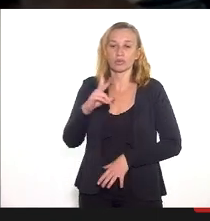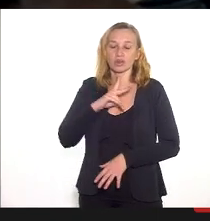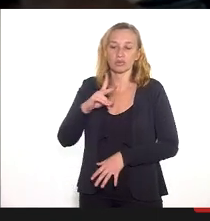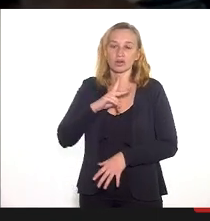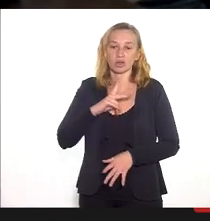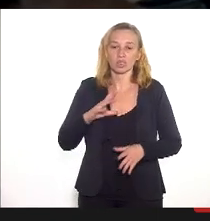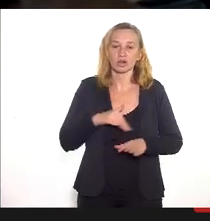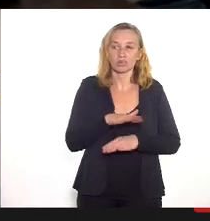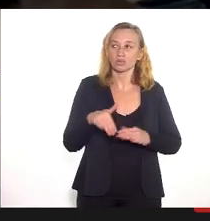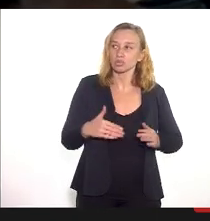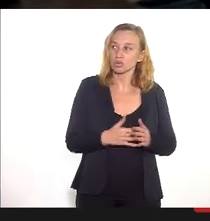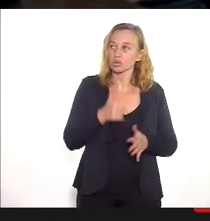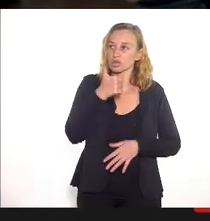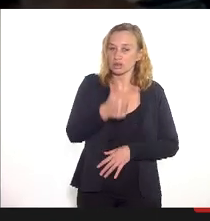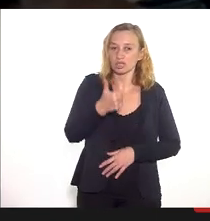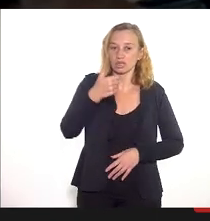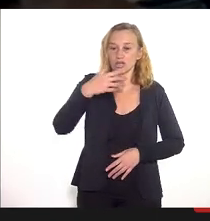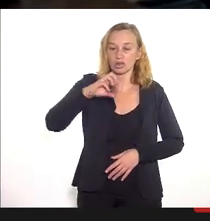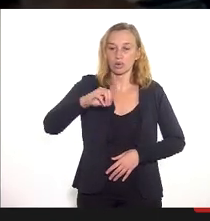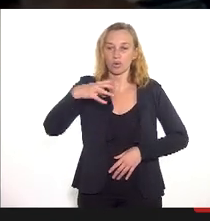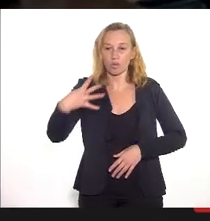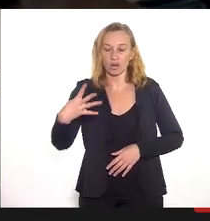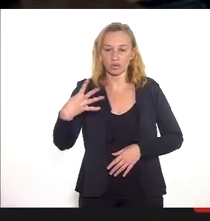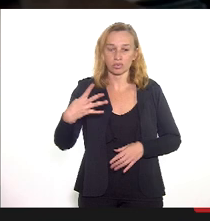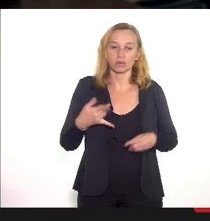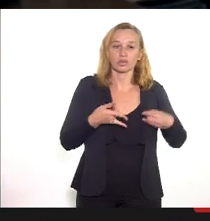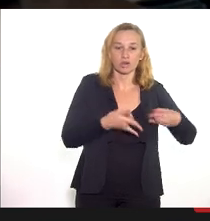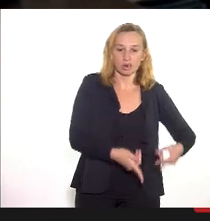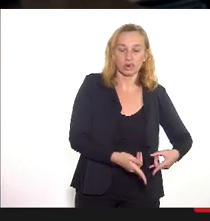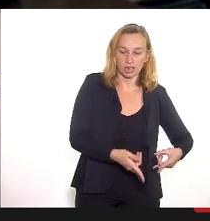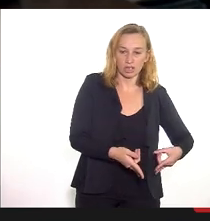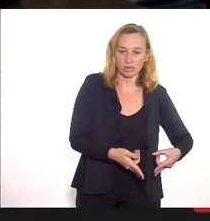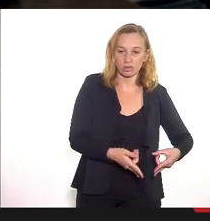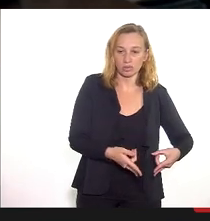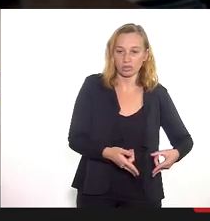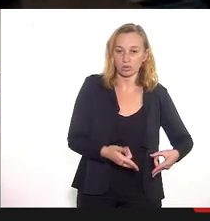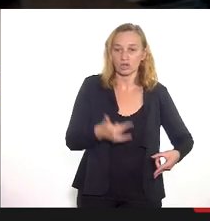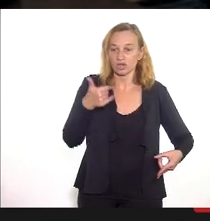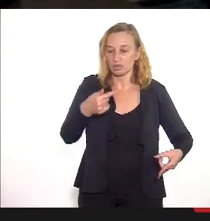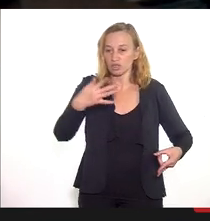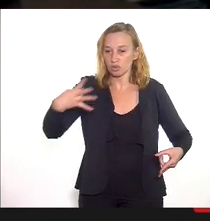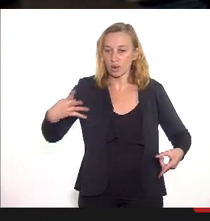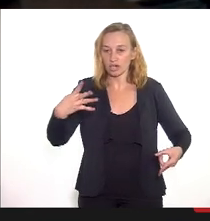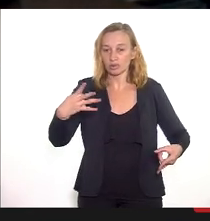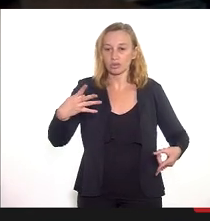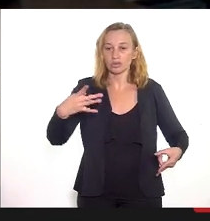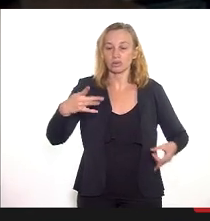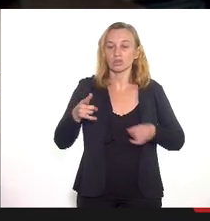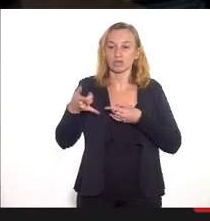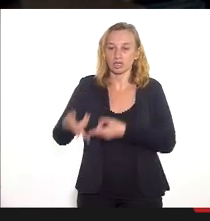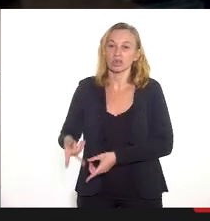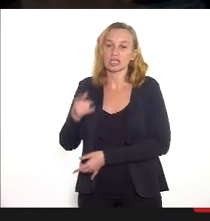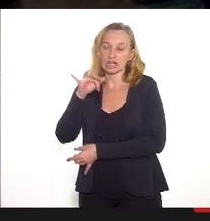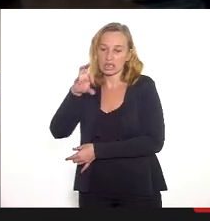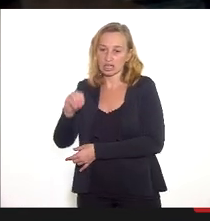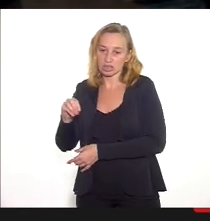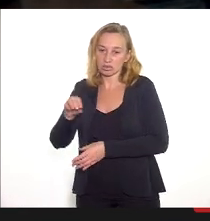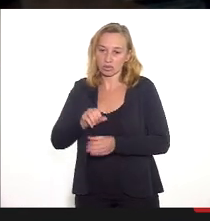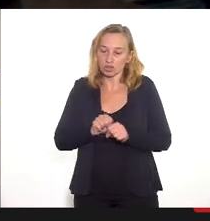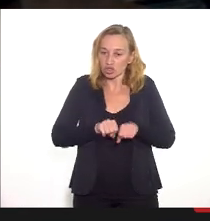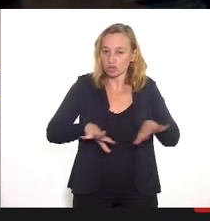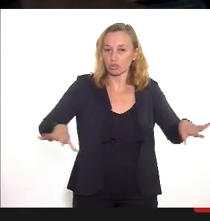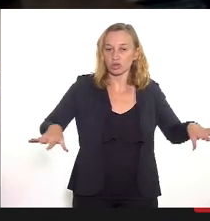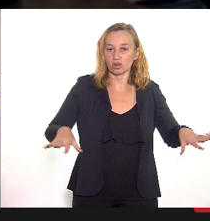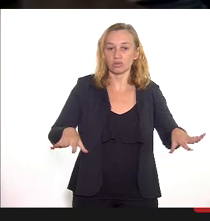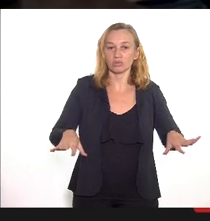foram disponibilizados 104 leitos de TI-ADU e 24 leitos clínicos distribuídos pelas regiões metropolitana 1 e